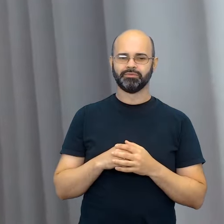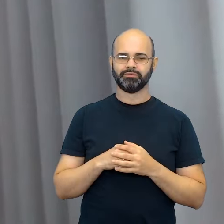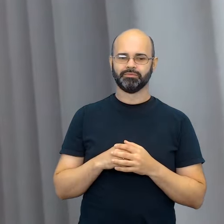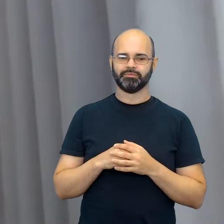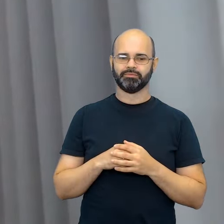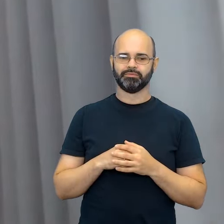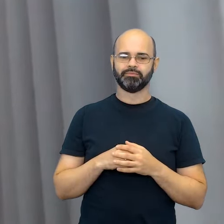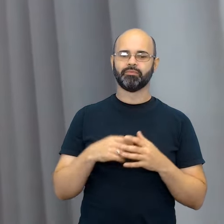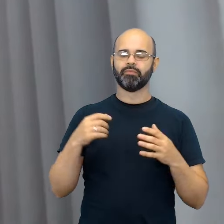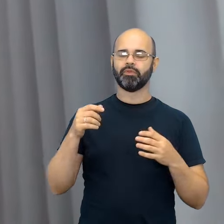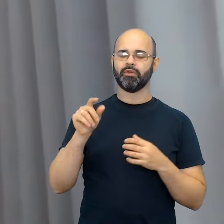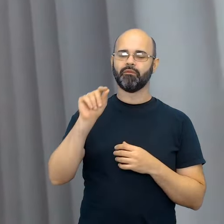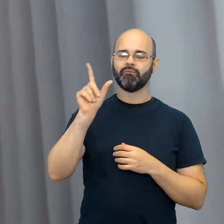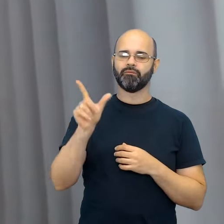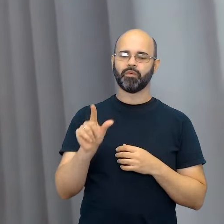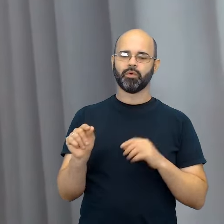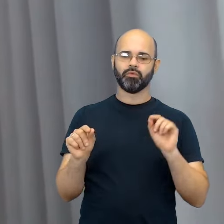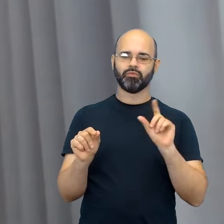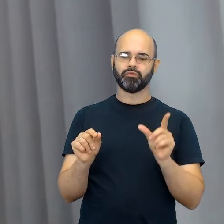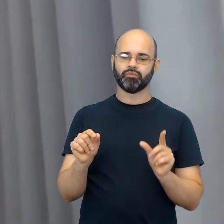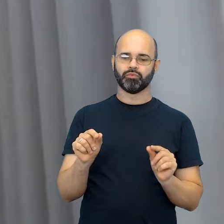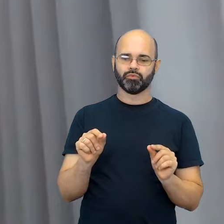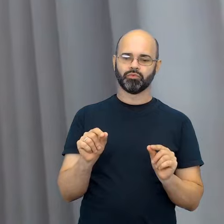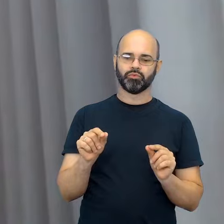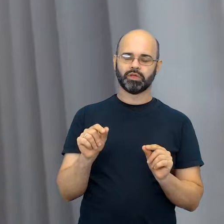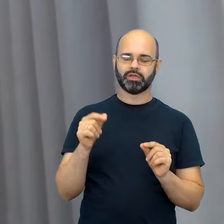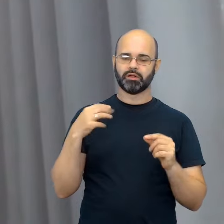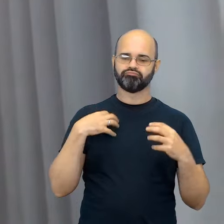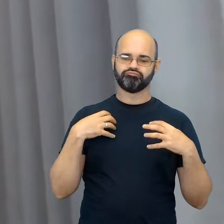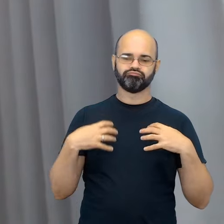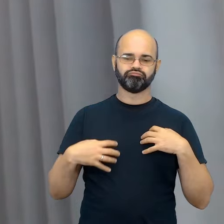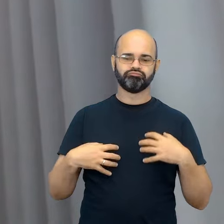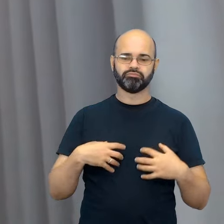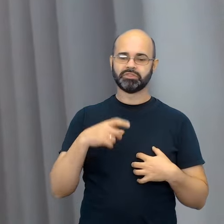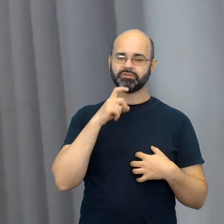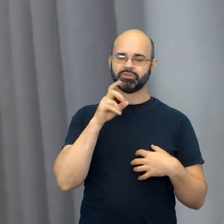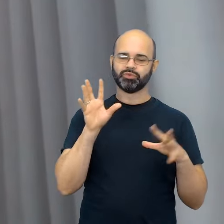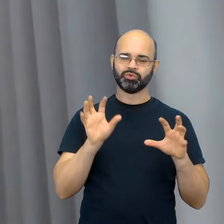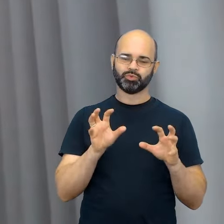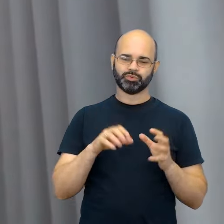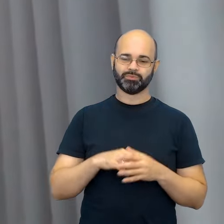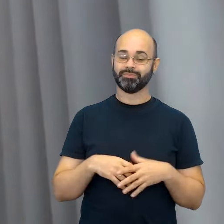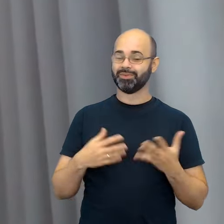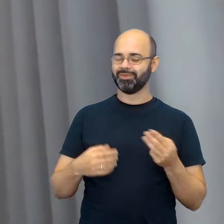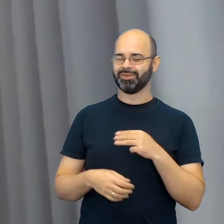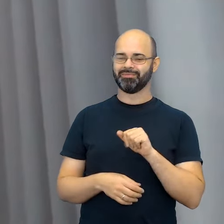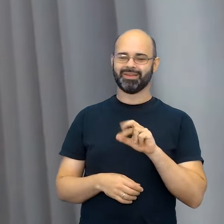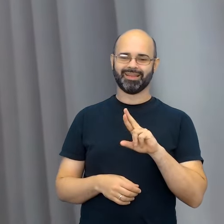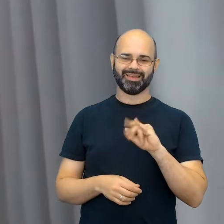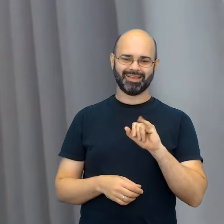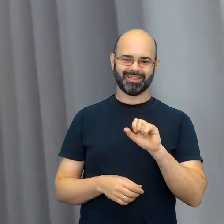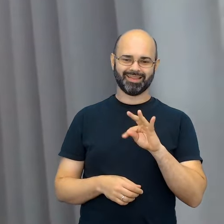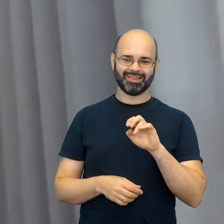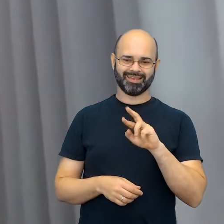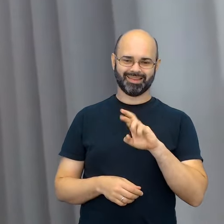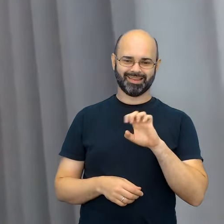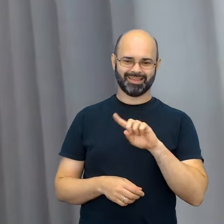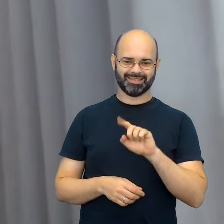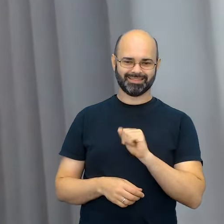folhas num tom de verde mais escuro. Maria Tereza, se apresenta, por favor.